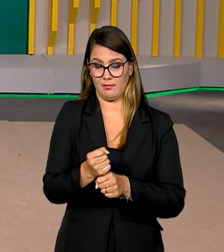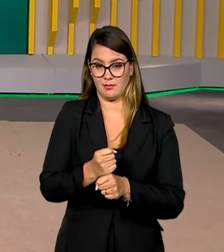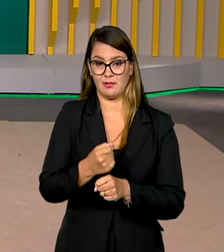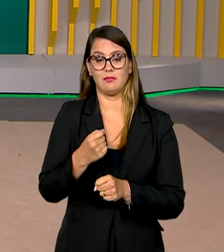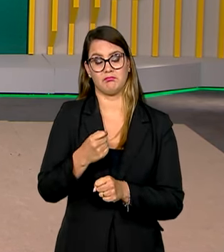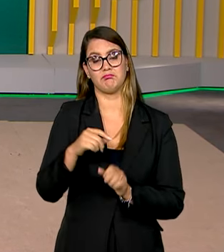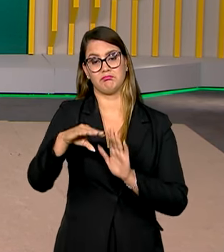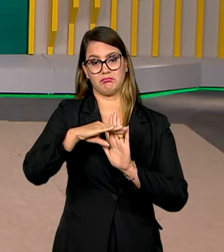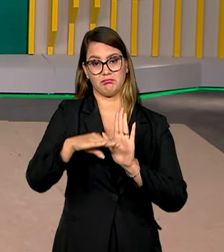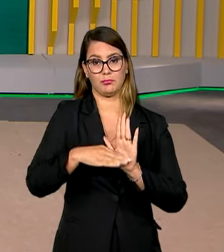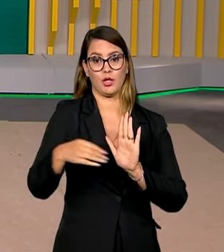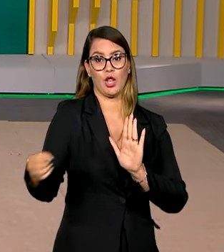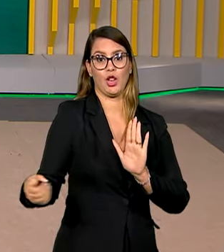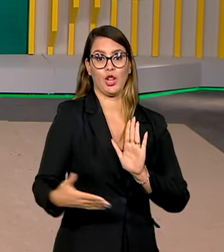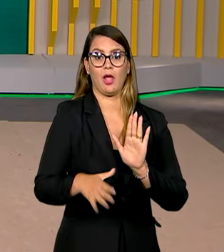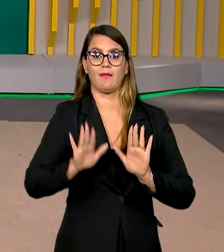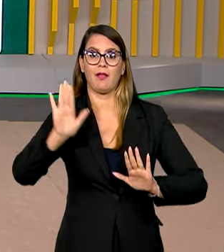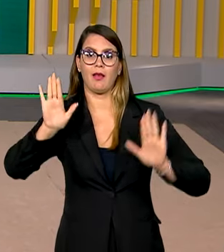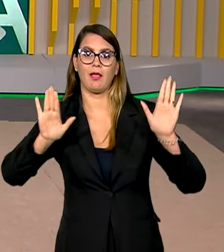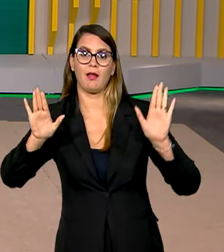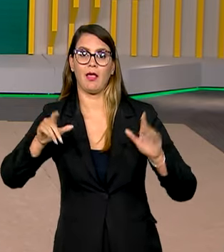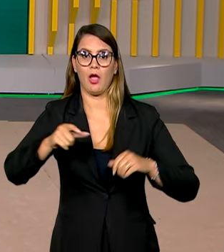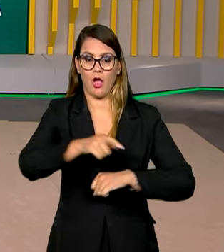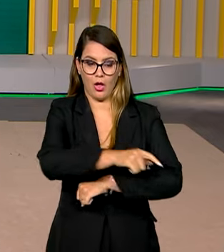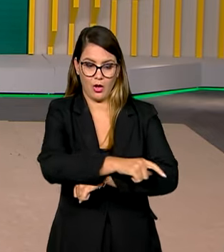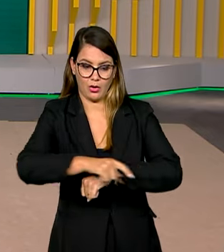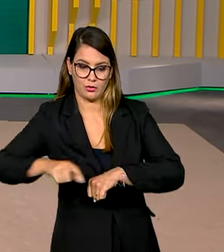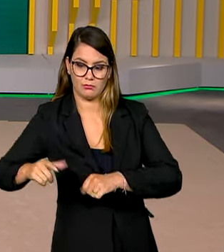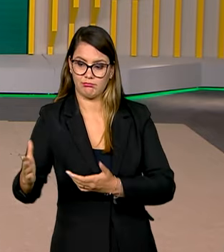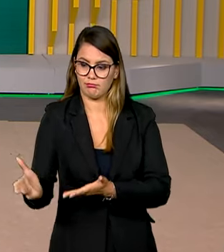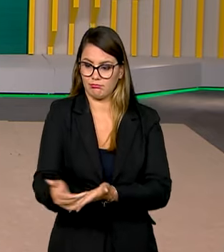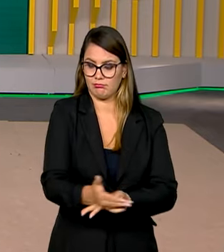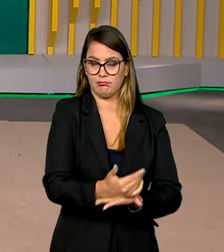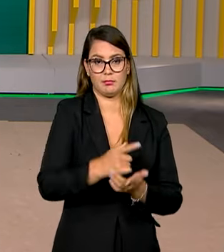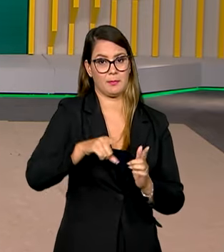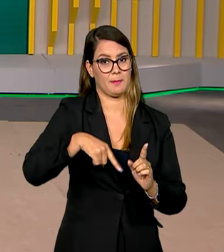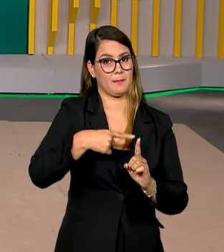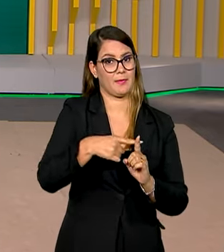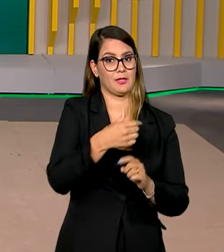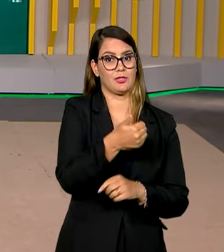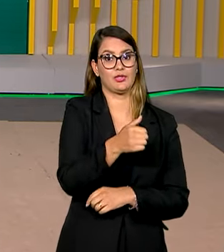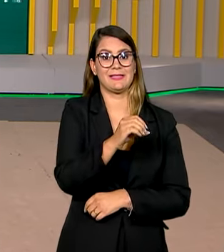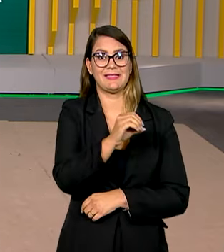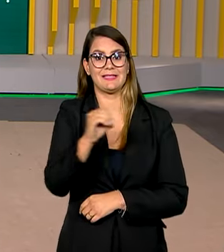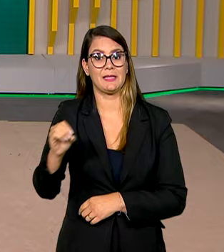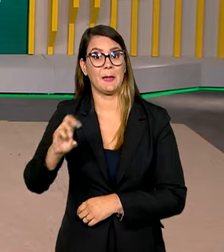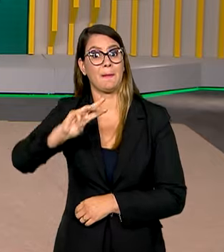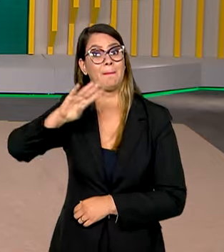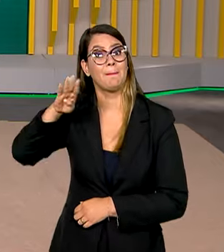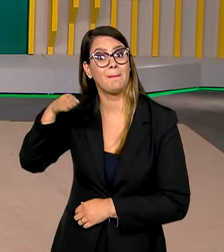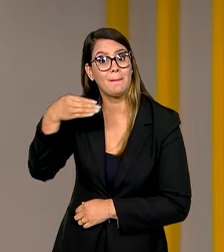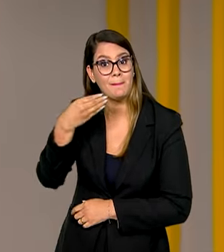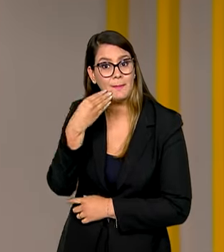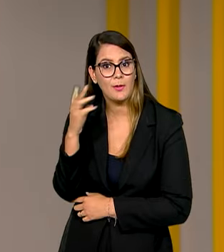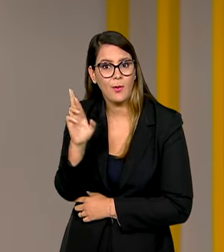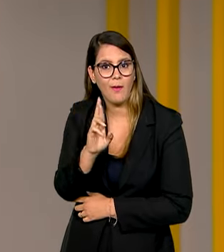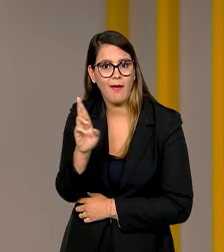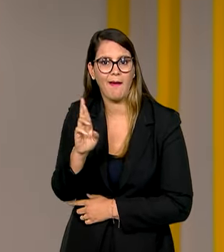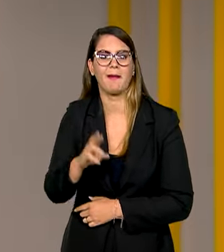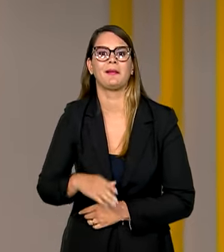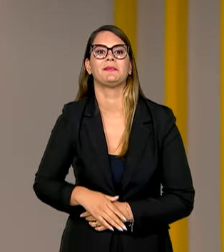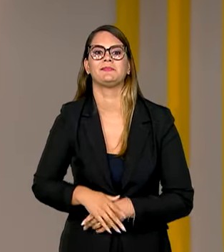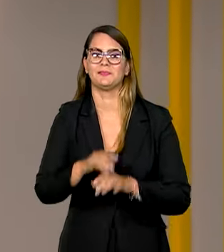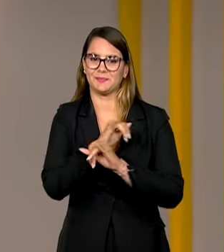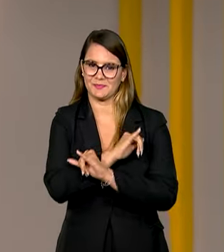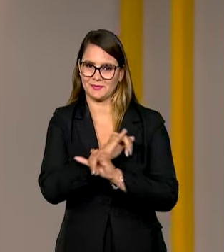estão previstos novos leilões de rodovias que devem arrecadar mais de 100 bilhões de reais para os cofres públicos. Esse